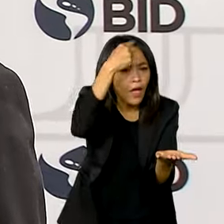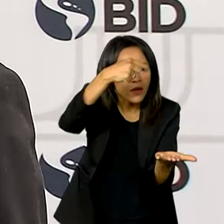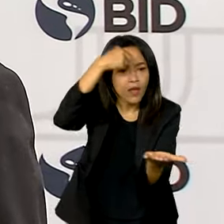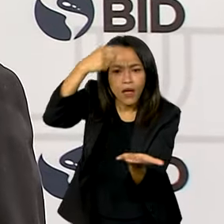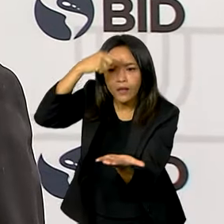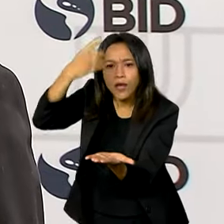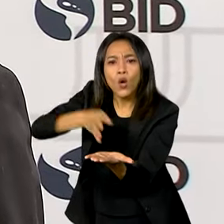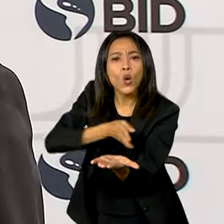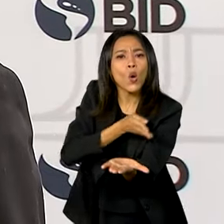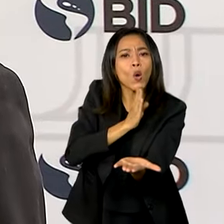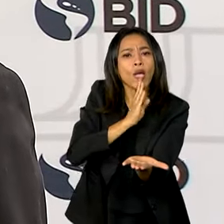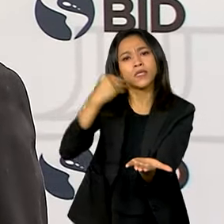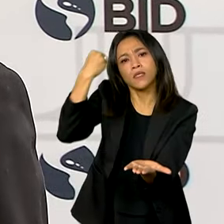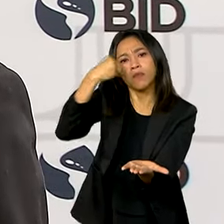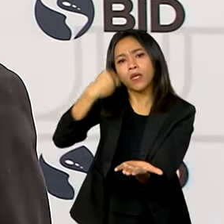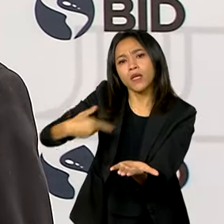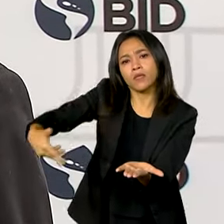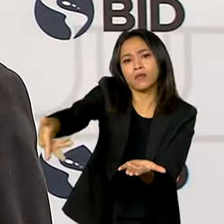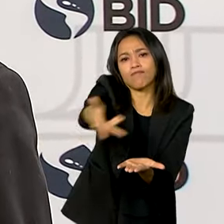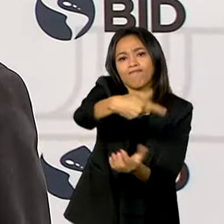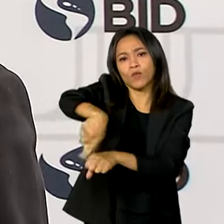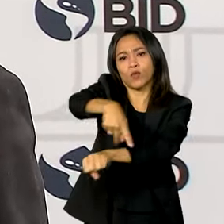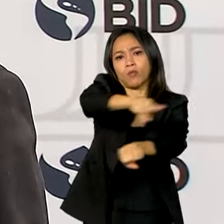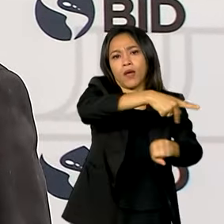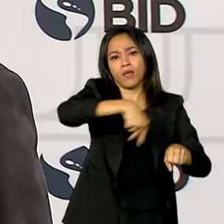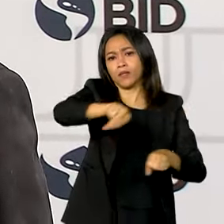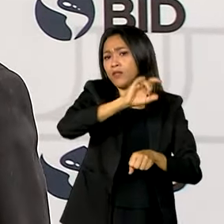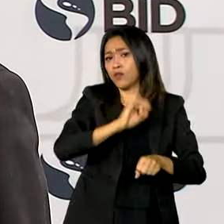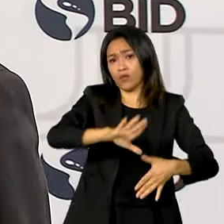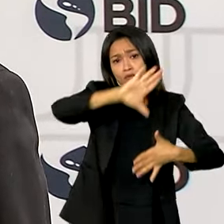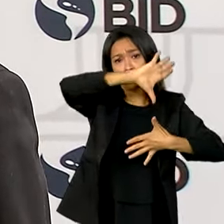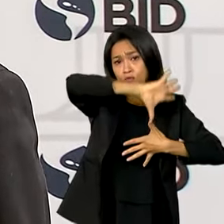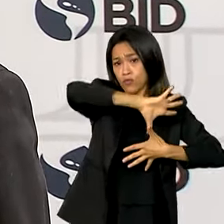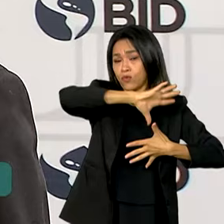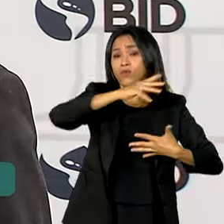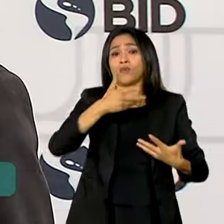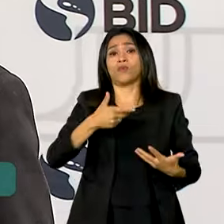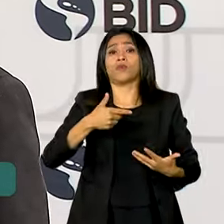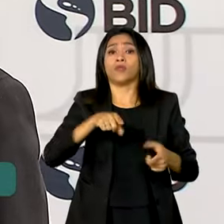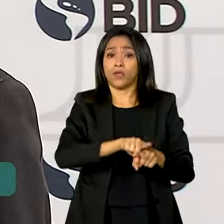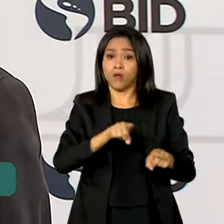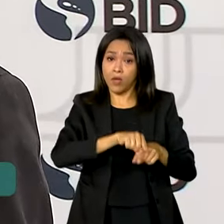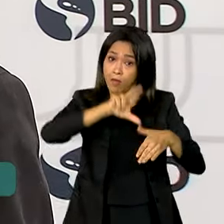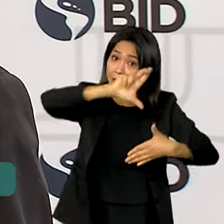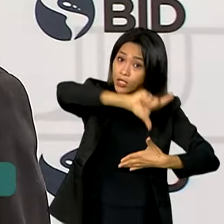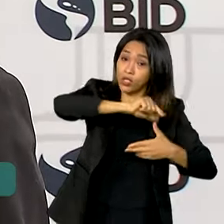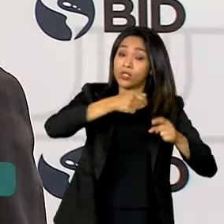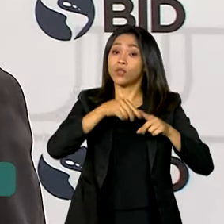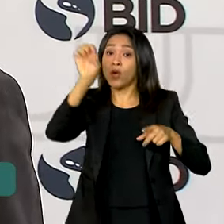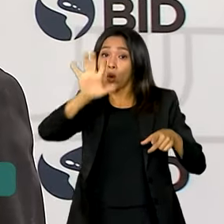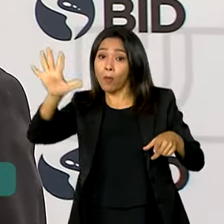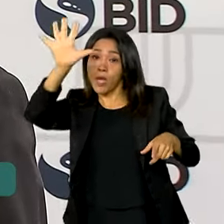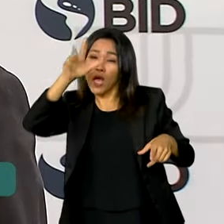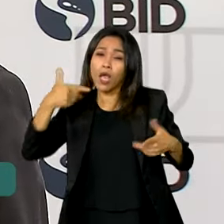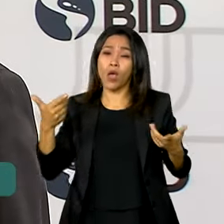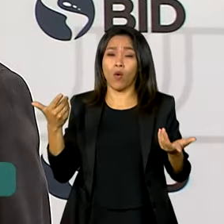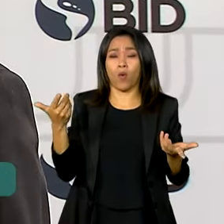conhecer iniciativas dos países, não apenas sul-americanos, mas latino-americanos, países europeus também, norte-americanos,